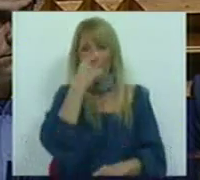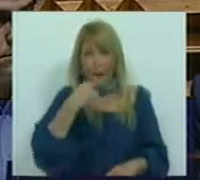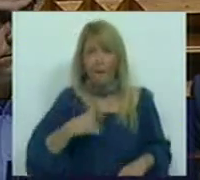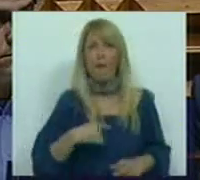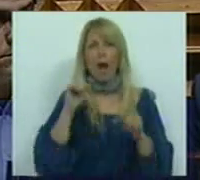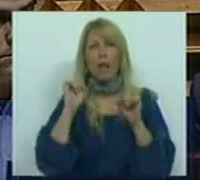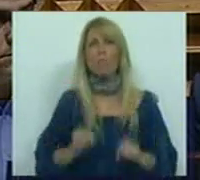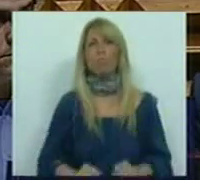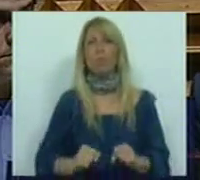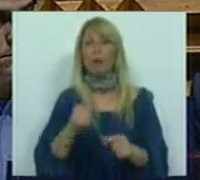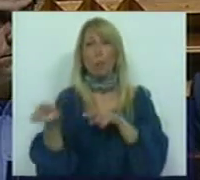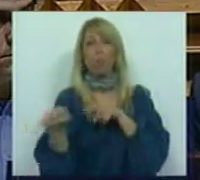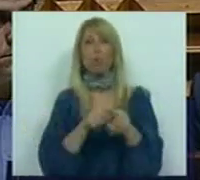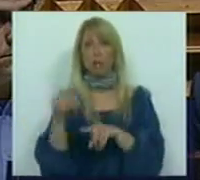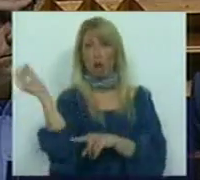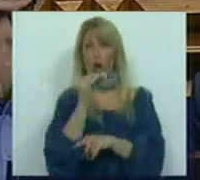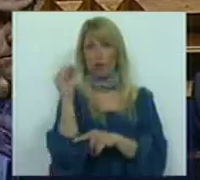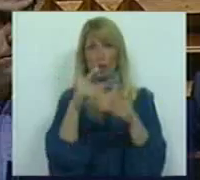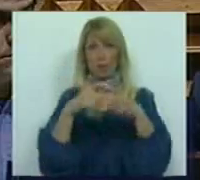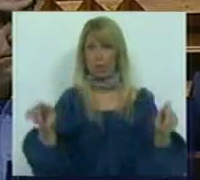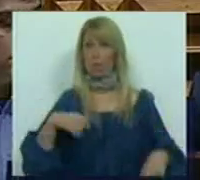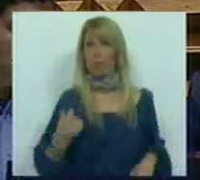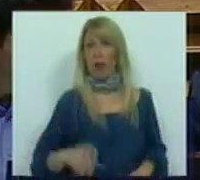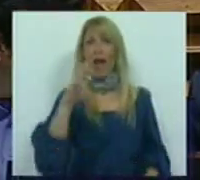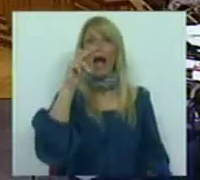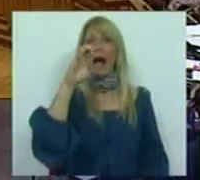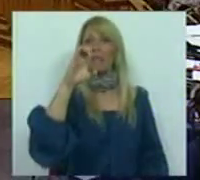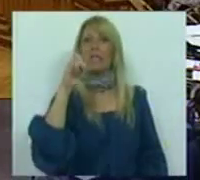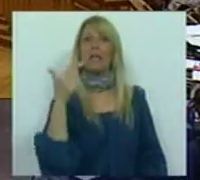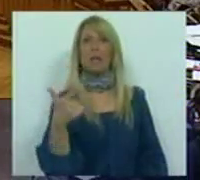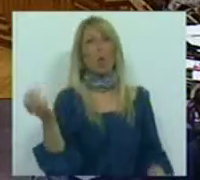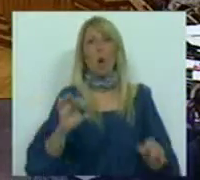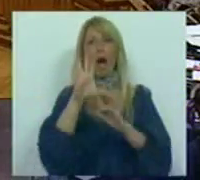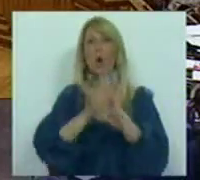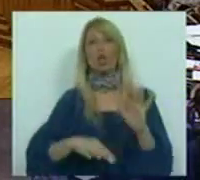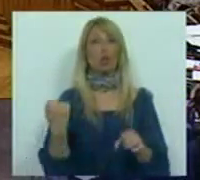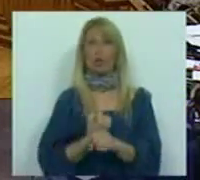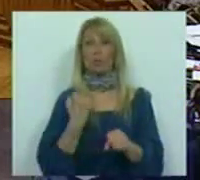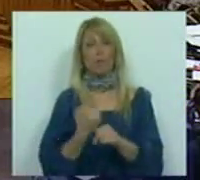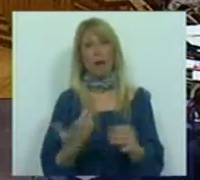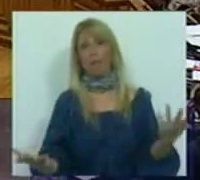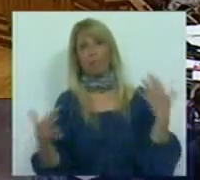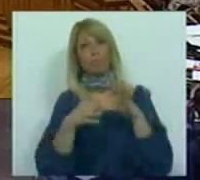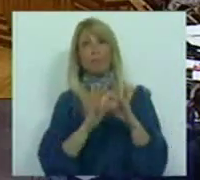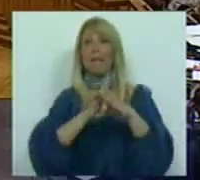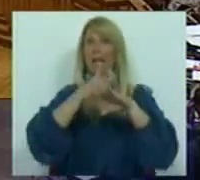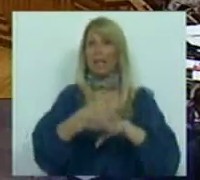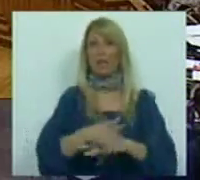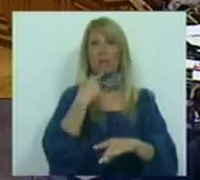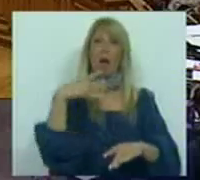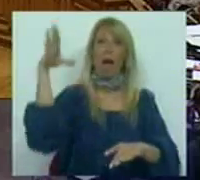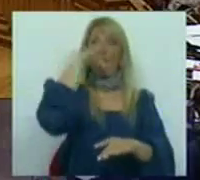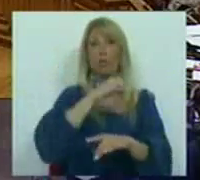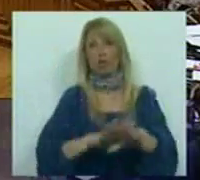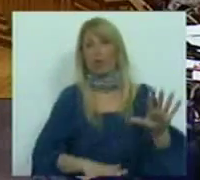de combate aos falsos recibos verdes. A ACT não tem condições de trabalho e de encontrar, de intervir sobre os abusos que